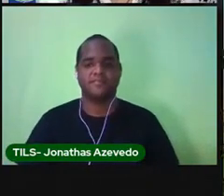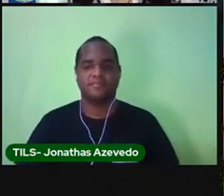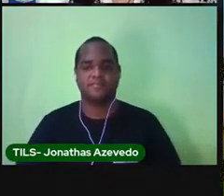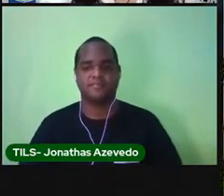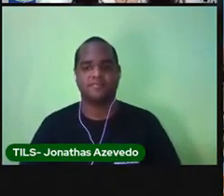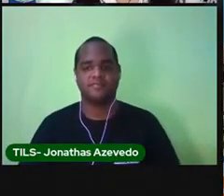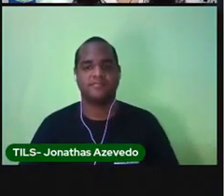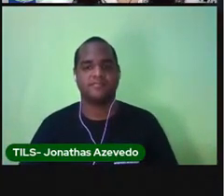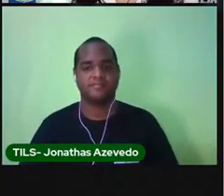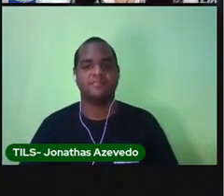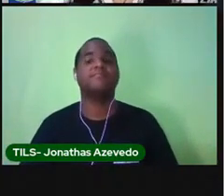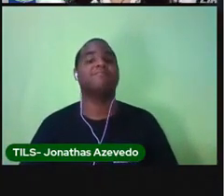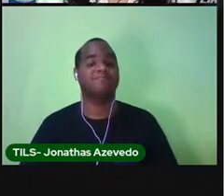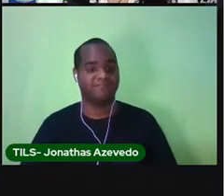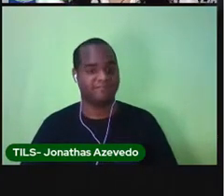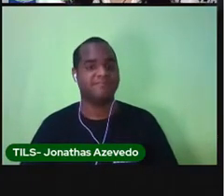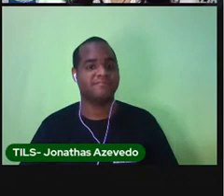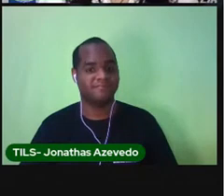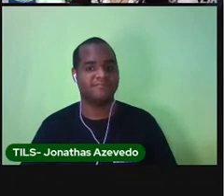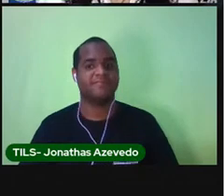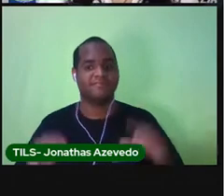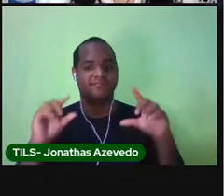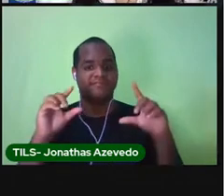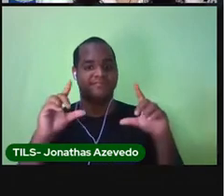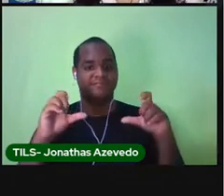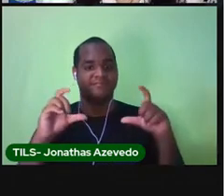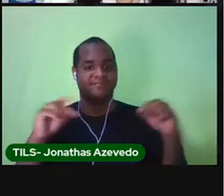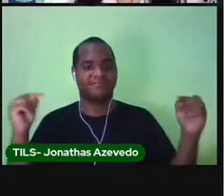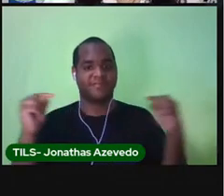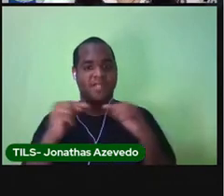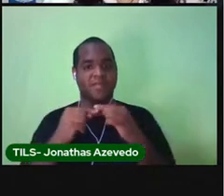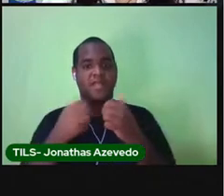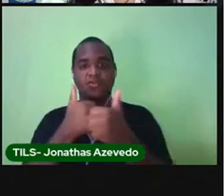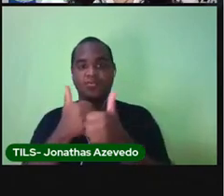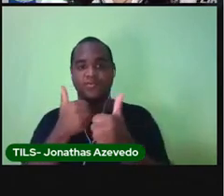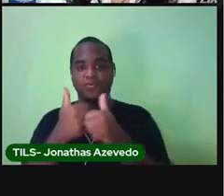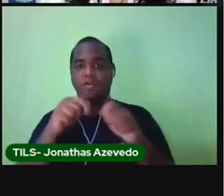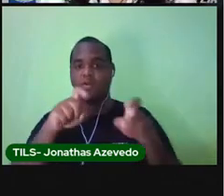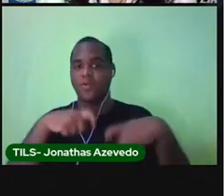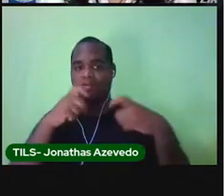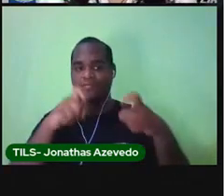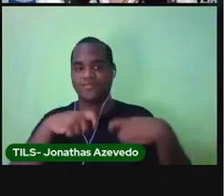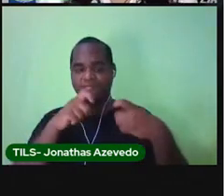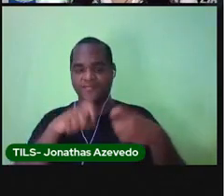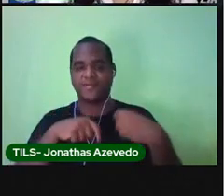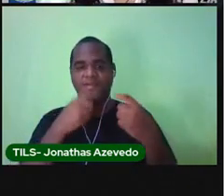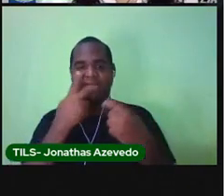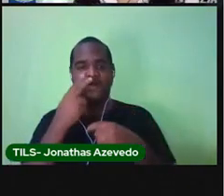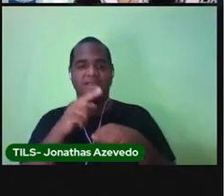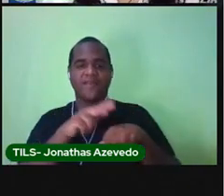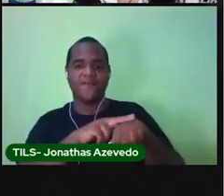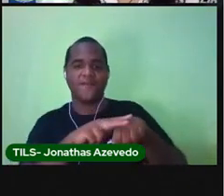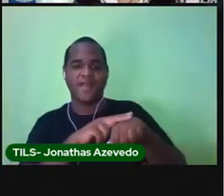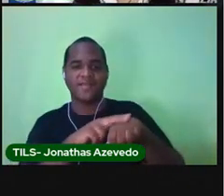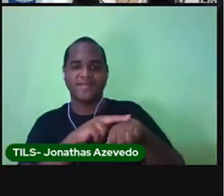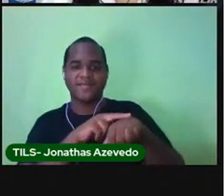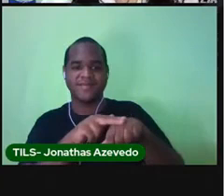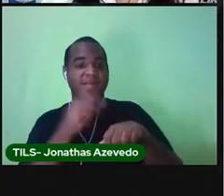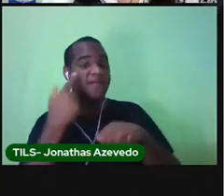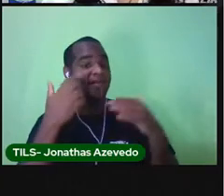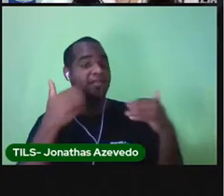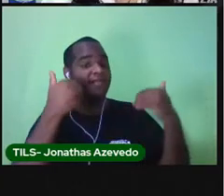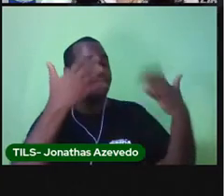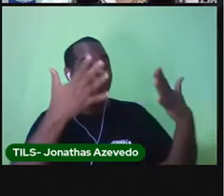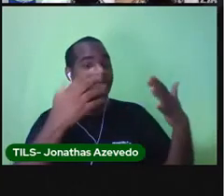Aqui, esse está juntinho de um bairro rural. Você vê bem verdinho lá atrás e as